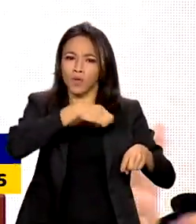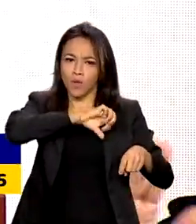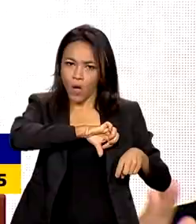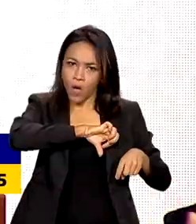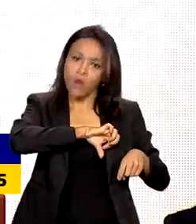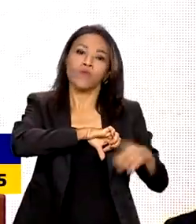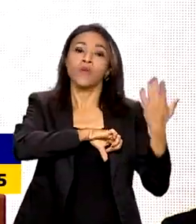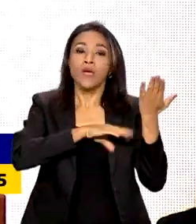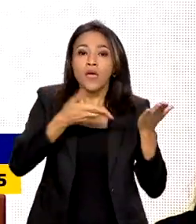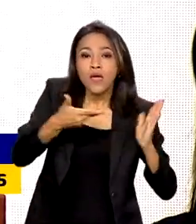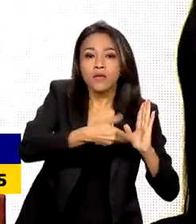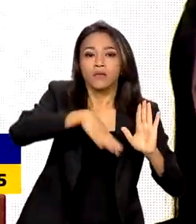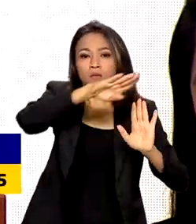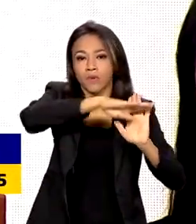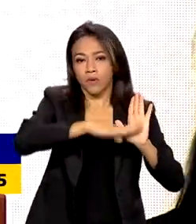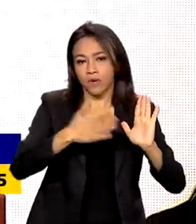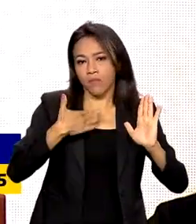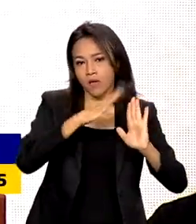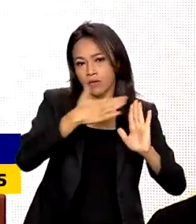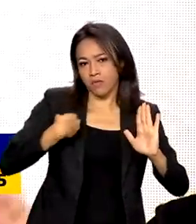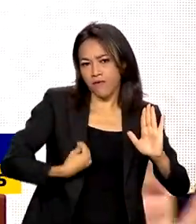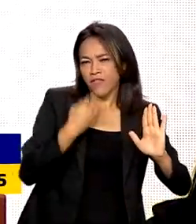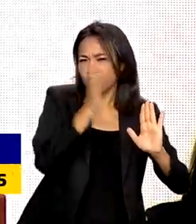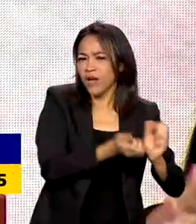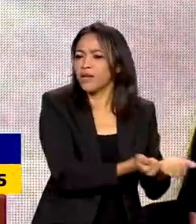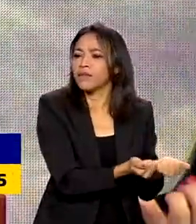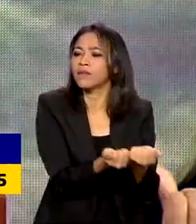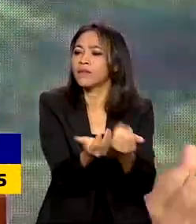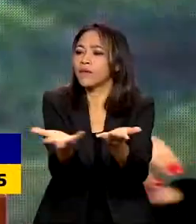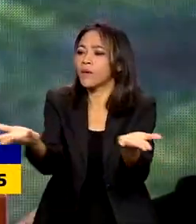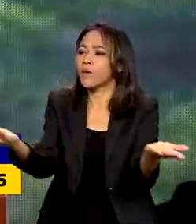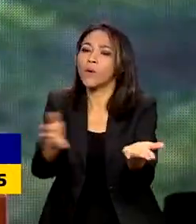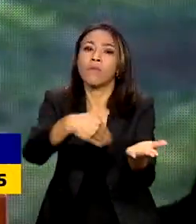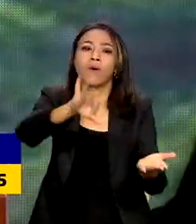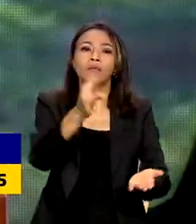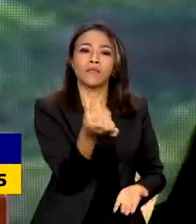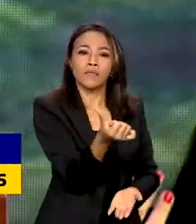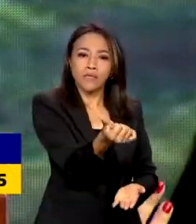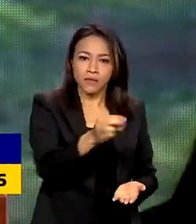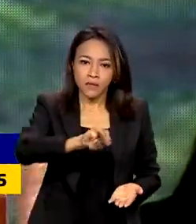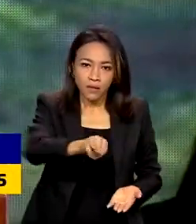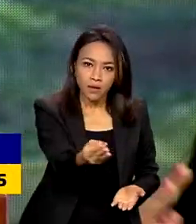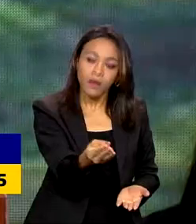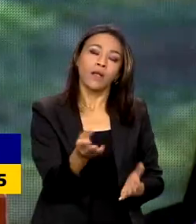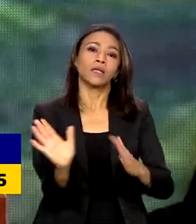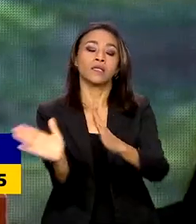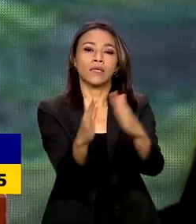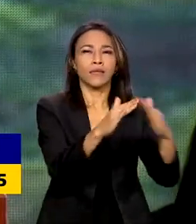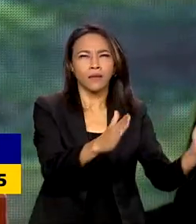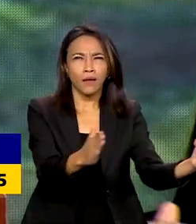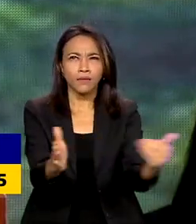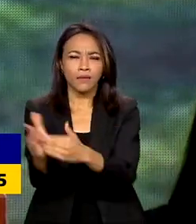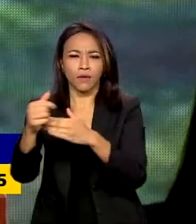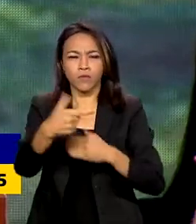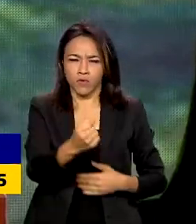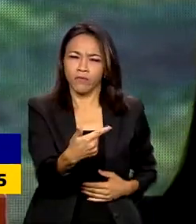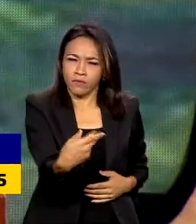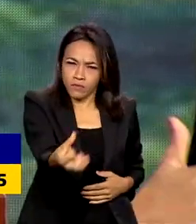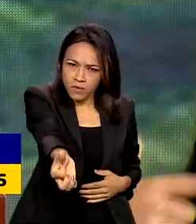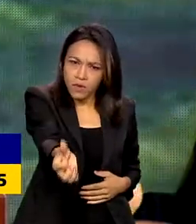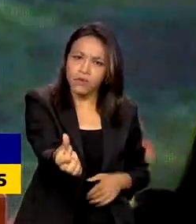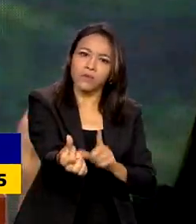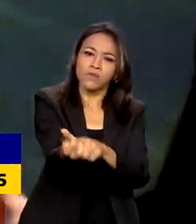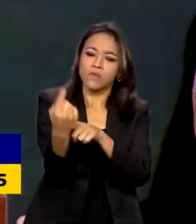Casa Minha Vida já entregou mais de 6 milhões de casas e até 2026, por meta